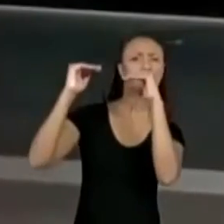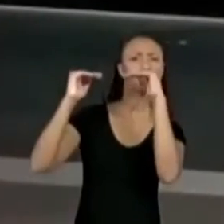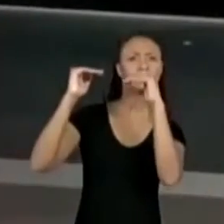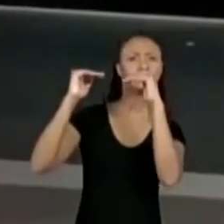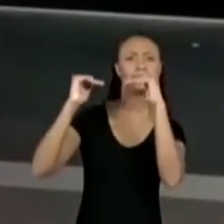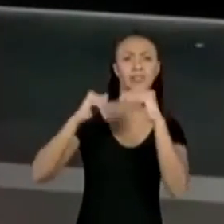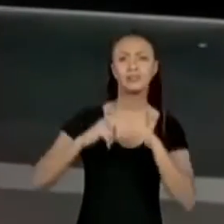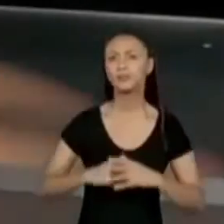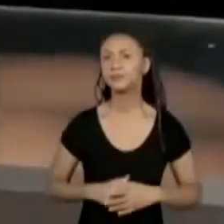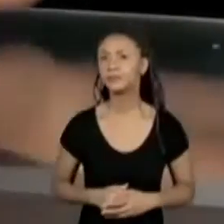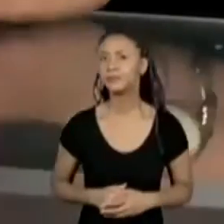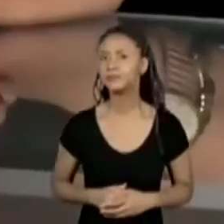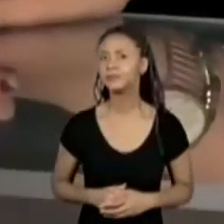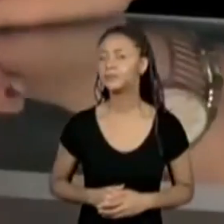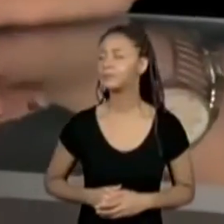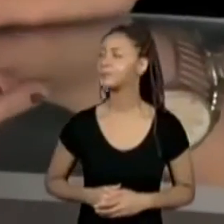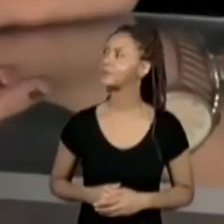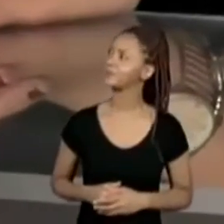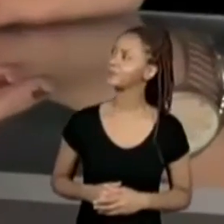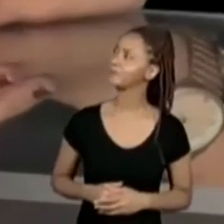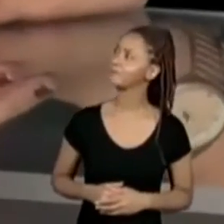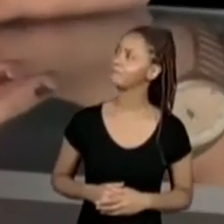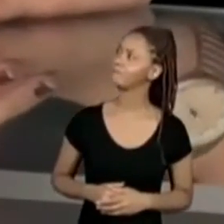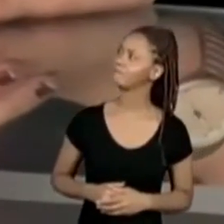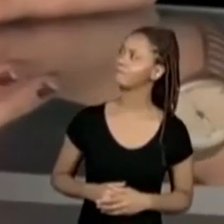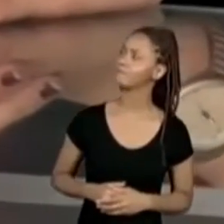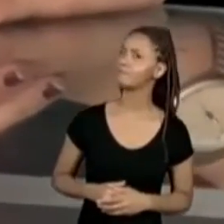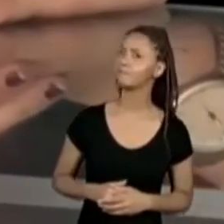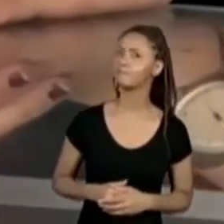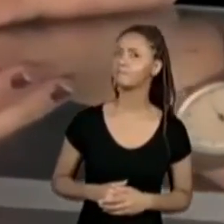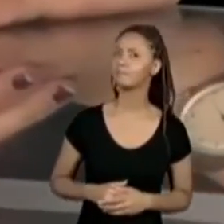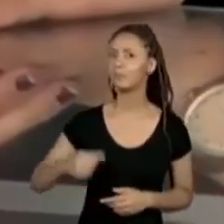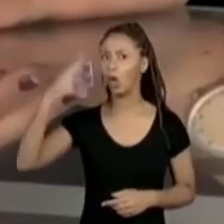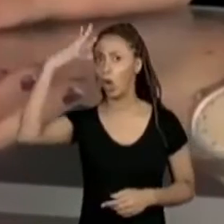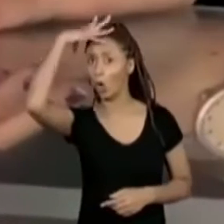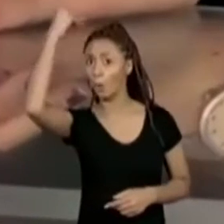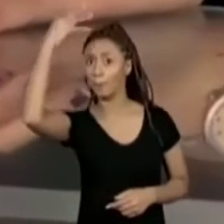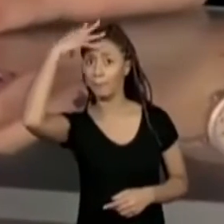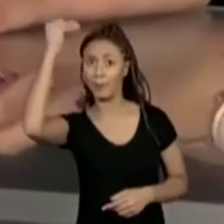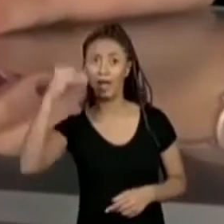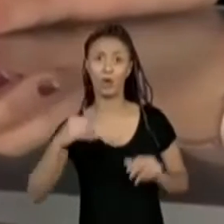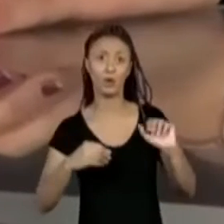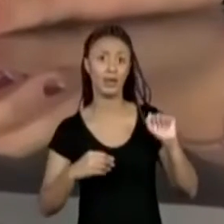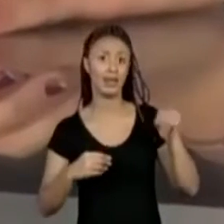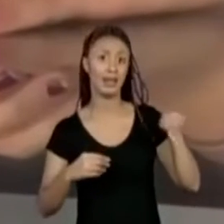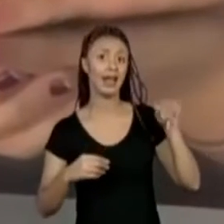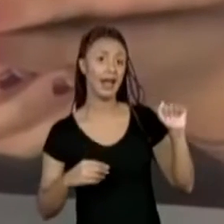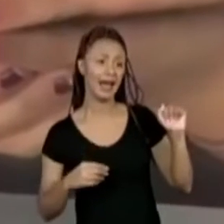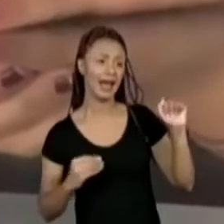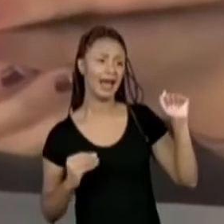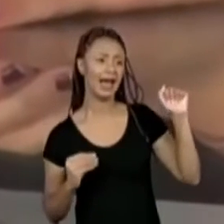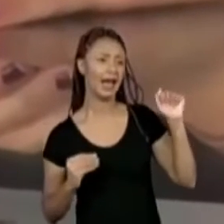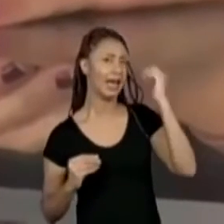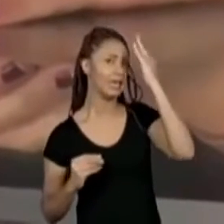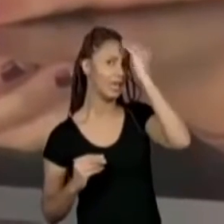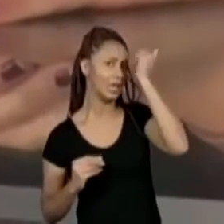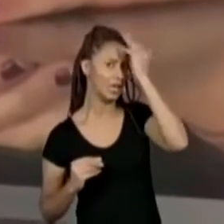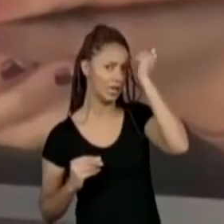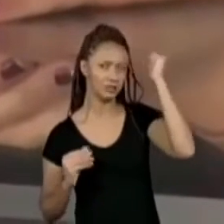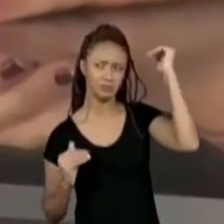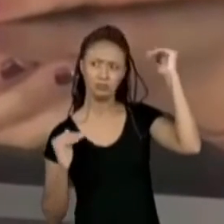se confundirem. Vocês acham que a Ana e o Paulo tem um tamanho parecido, não tem?